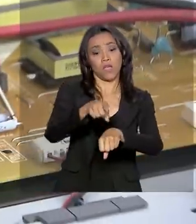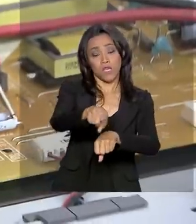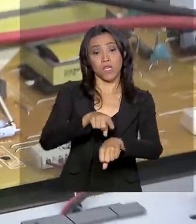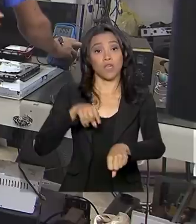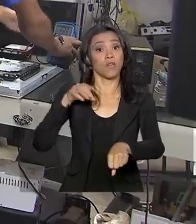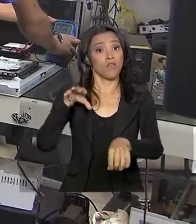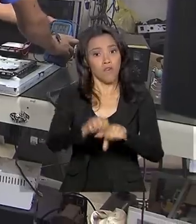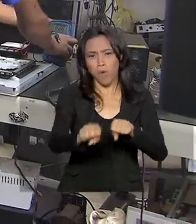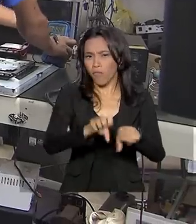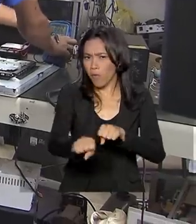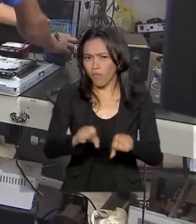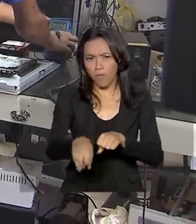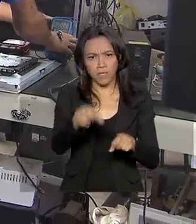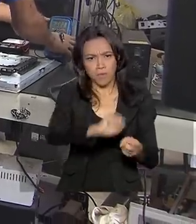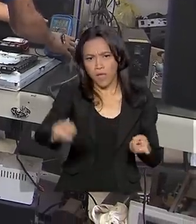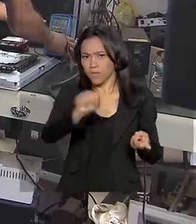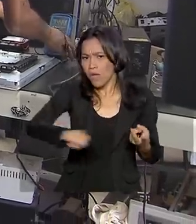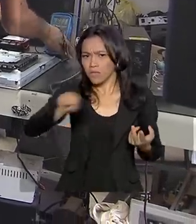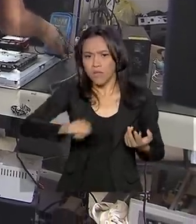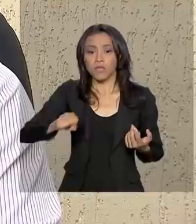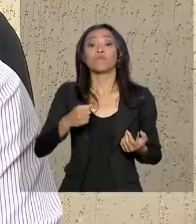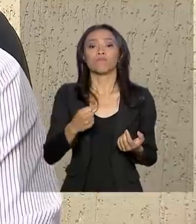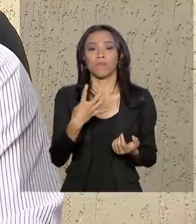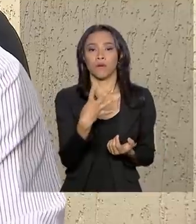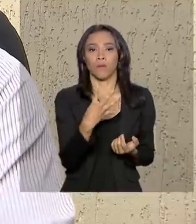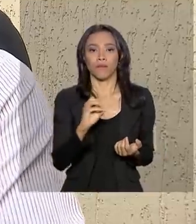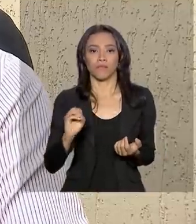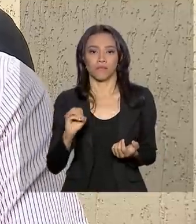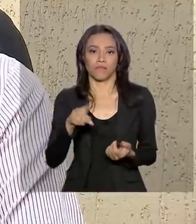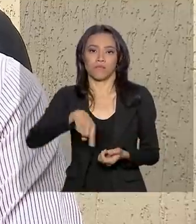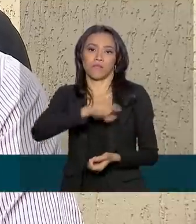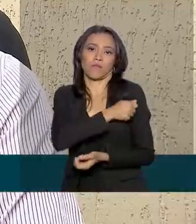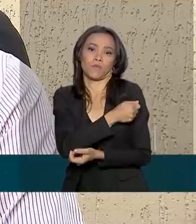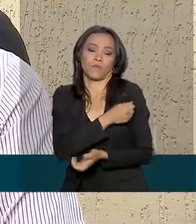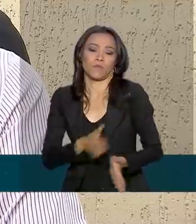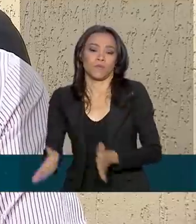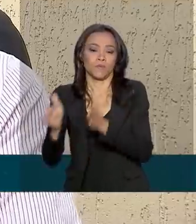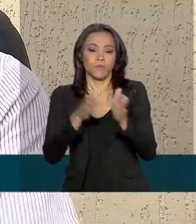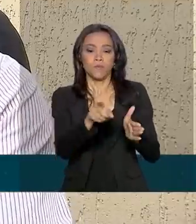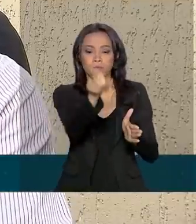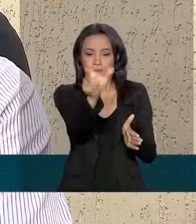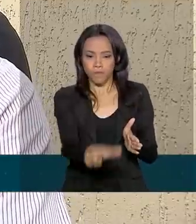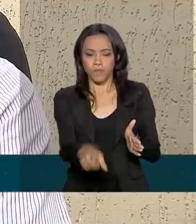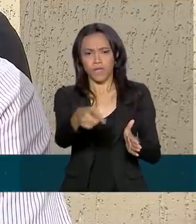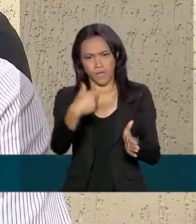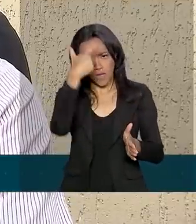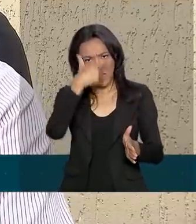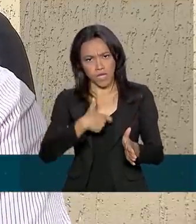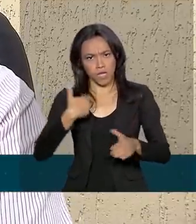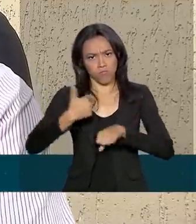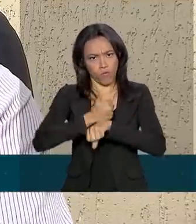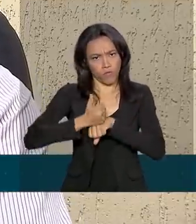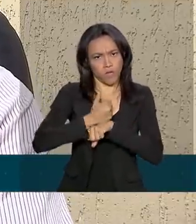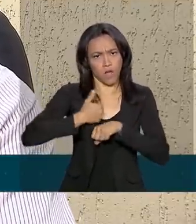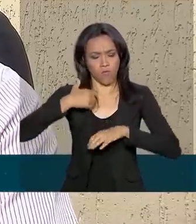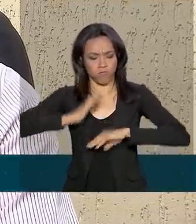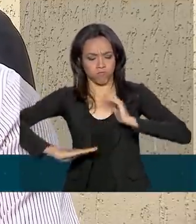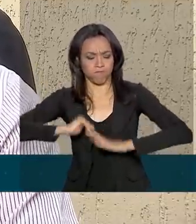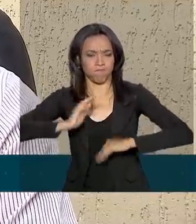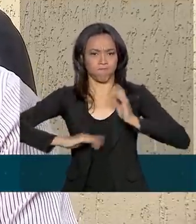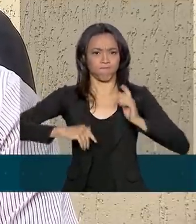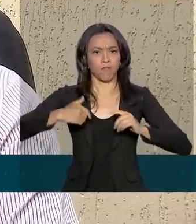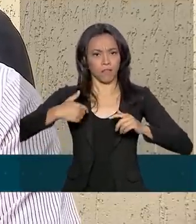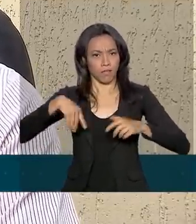todo semestre, cerca de 400 alunos. A mão de obra especializada, ele sendo técnico, hoje é muito mais